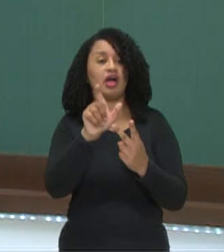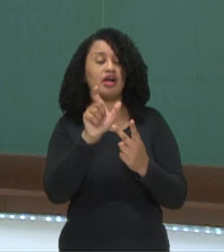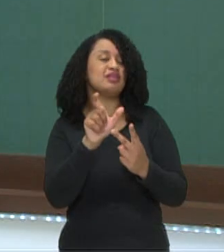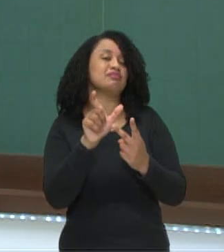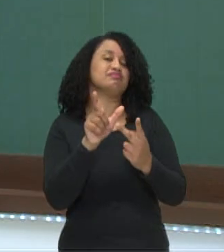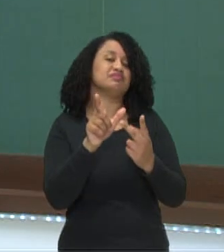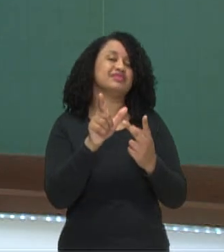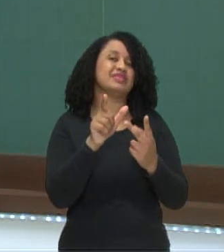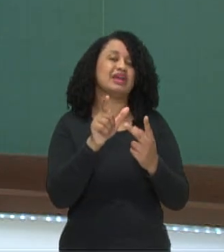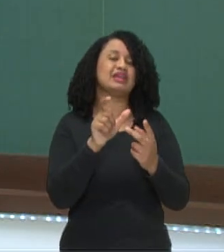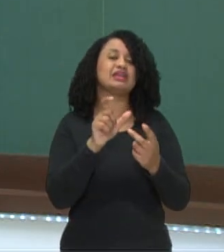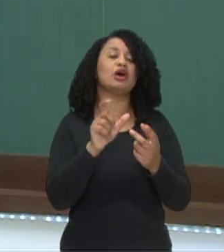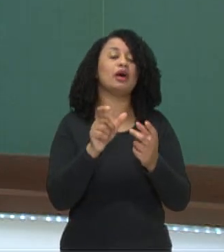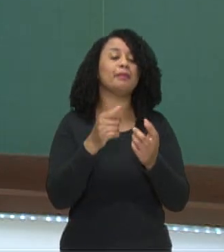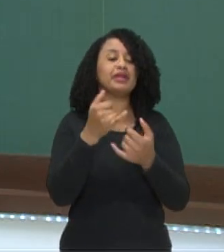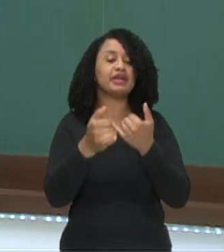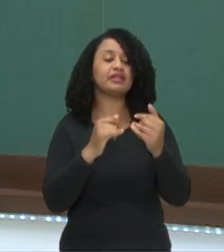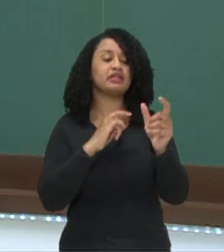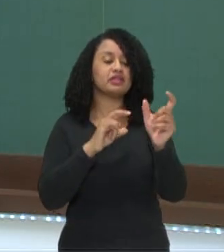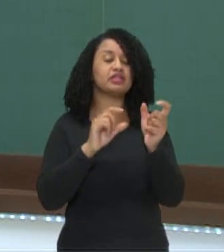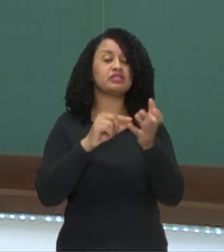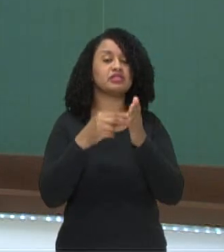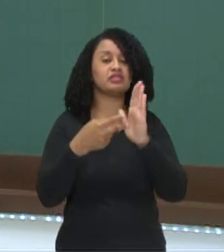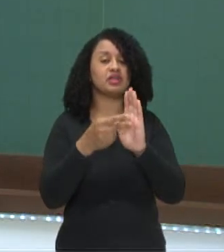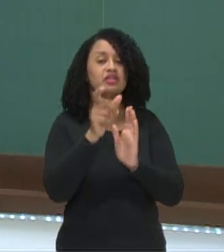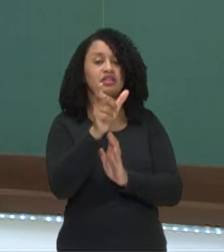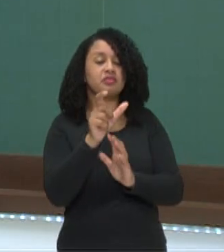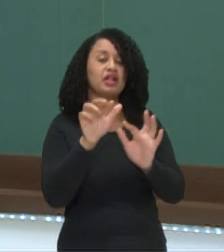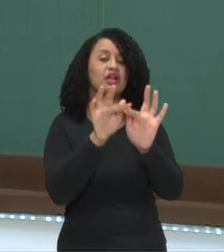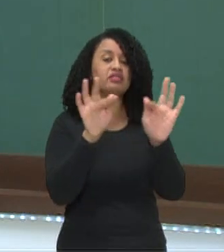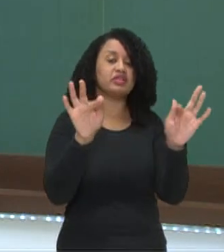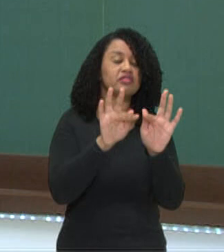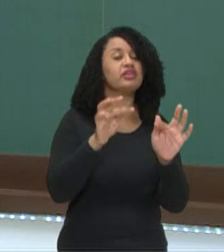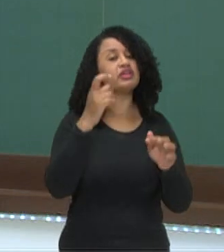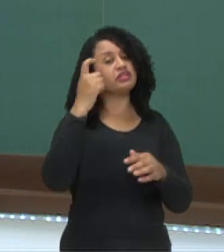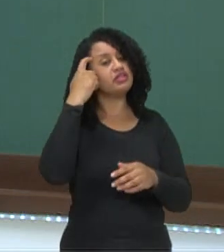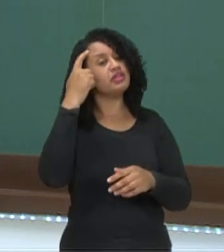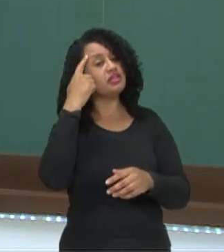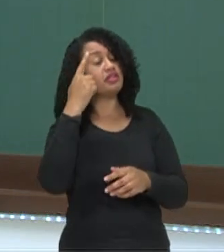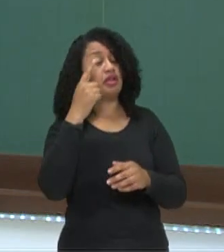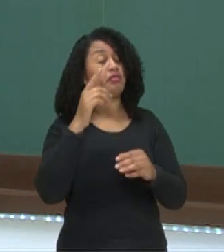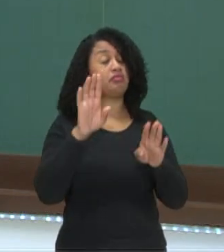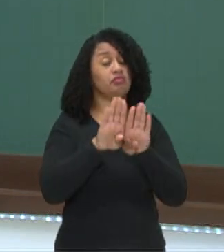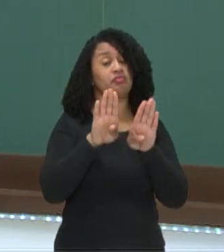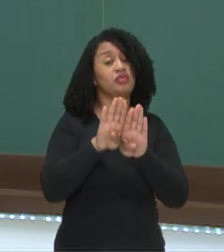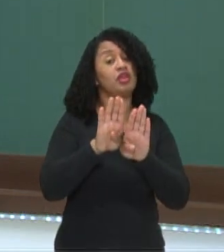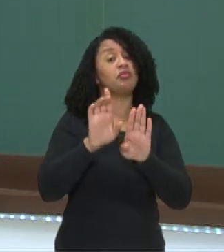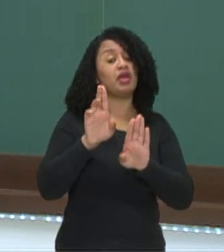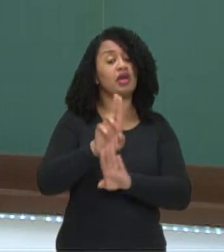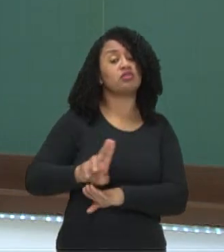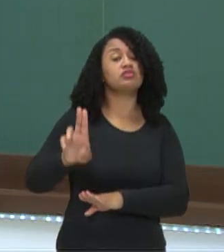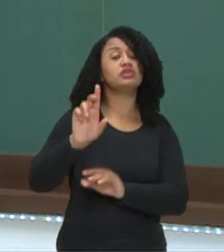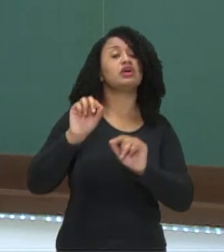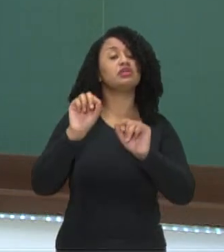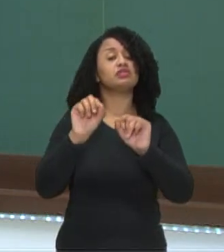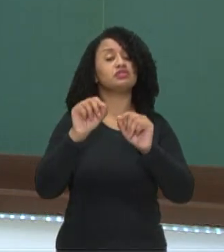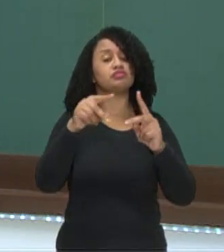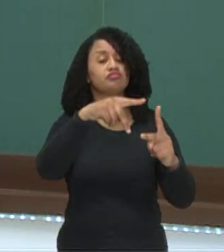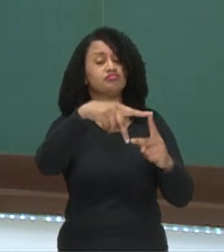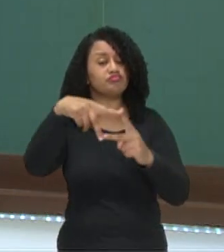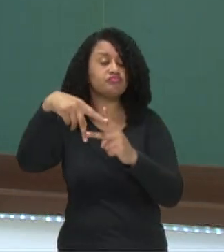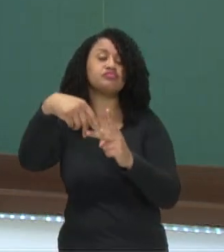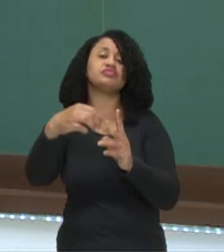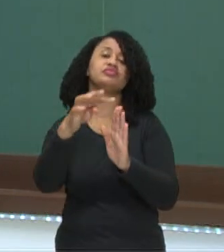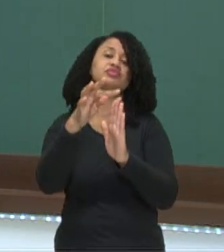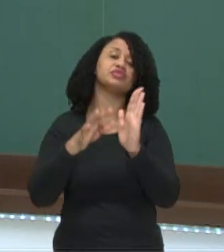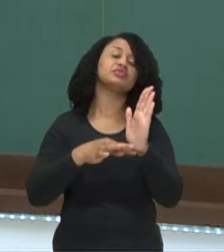essa brincadeira com o significado das palavras, das frases, das ideias. É um bom recurso, sempre utilizado nas tiras